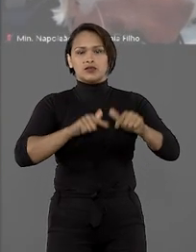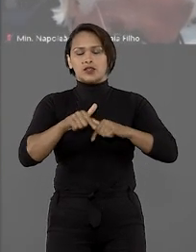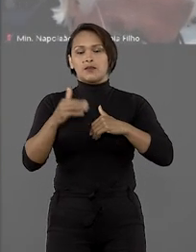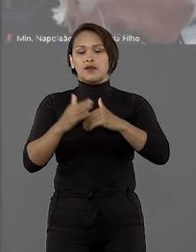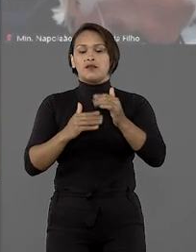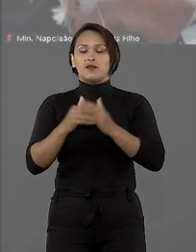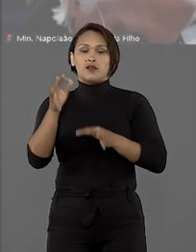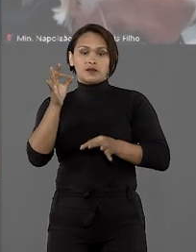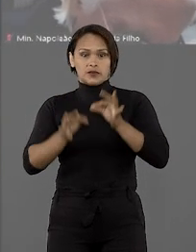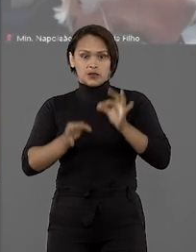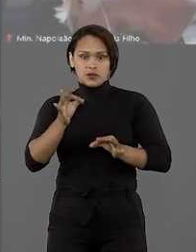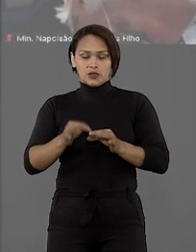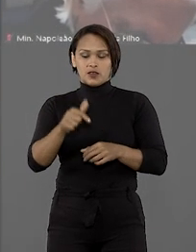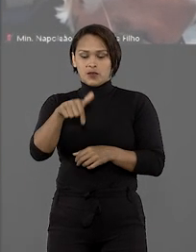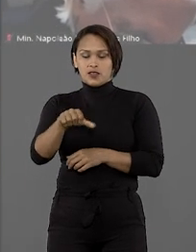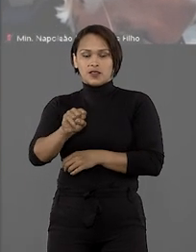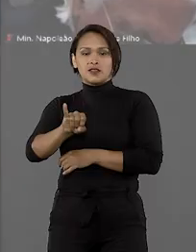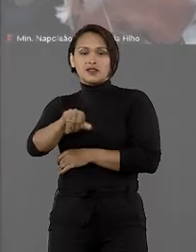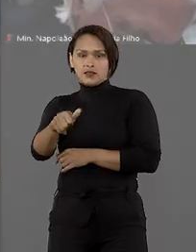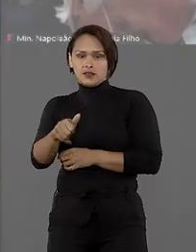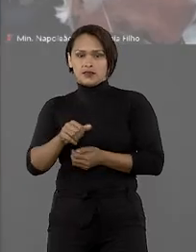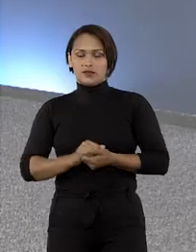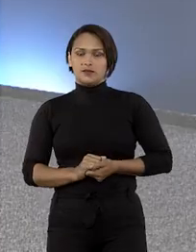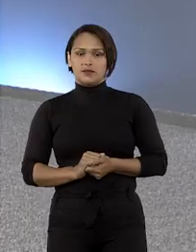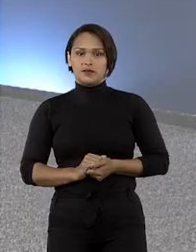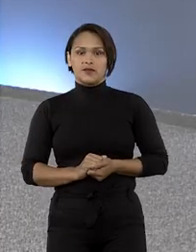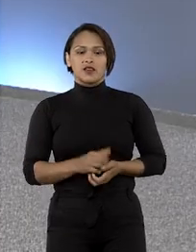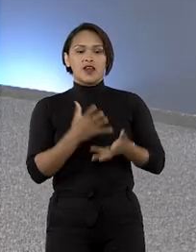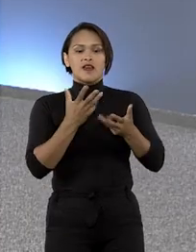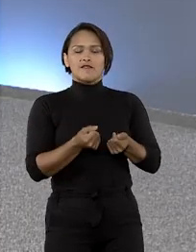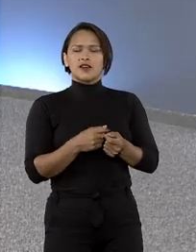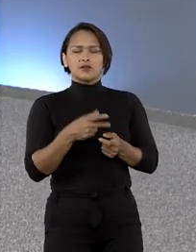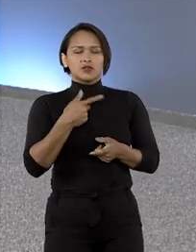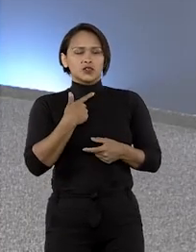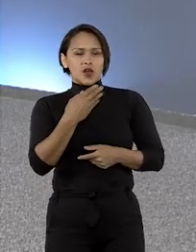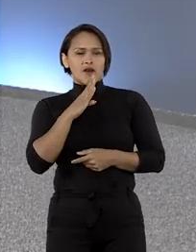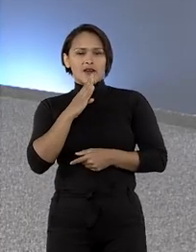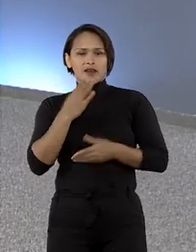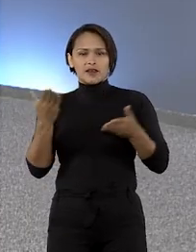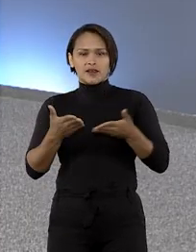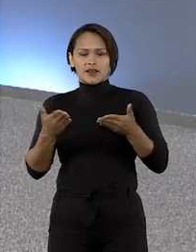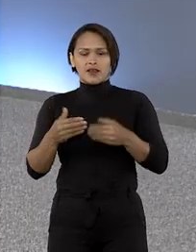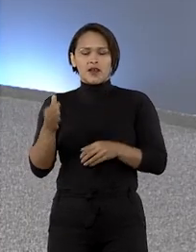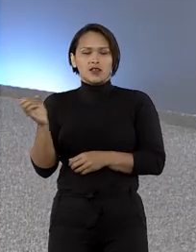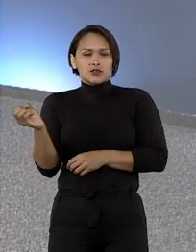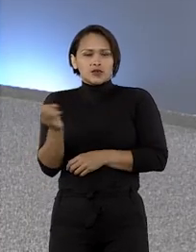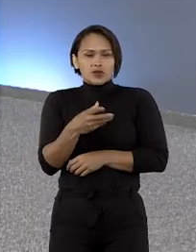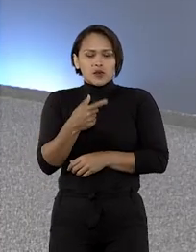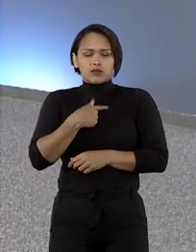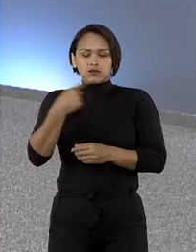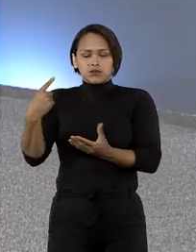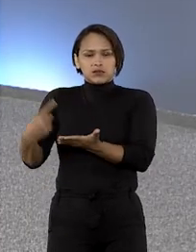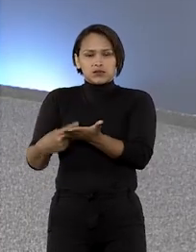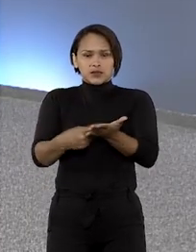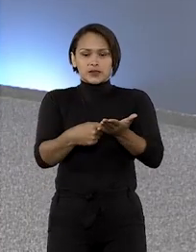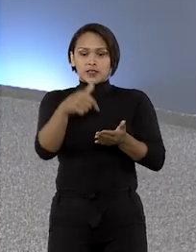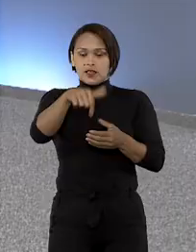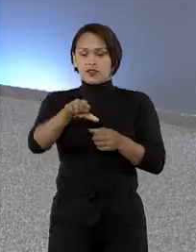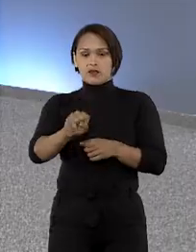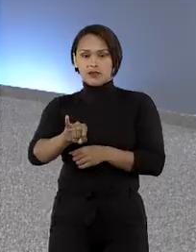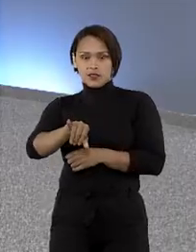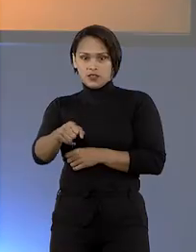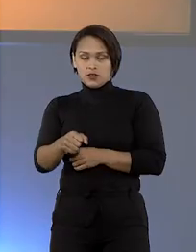nos julgamentos deste tribunal. Vamos conhecer agora as mais recentes decisões do